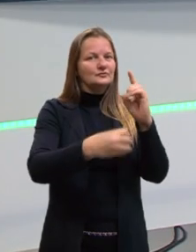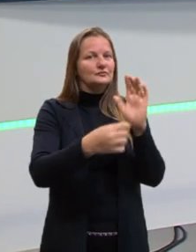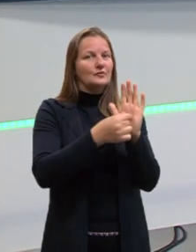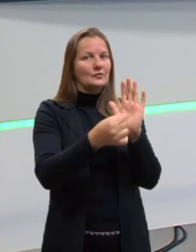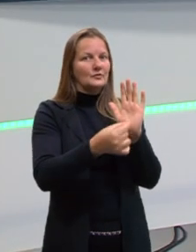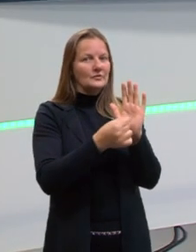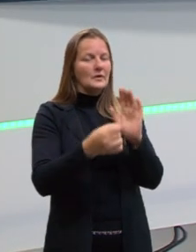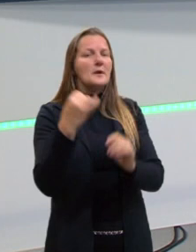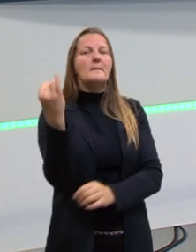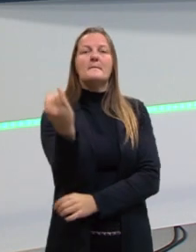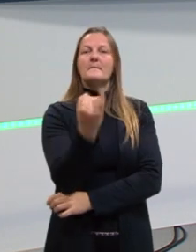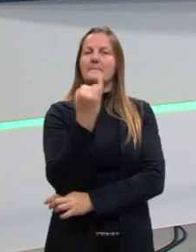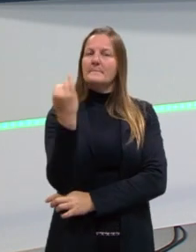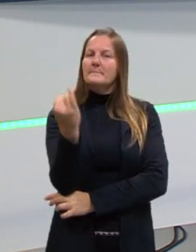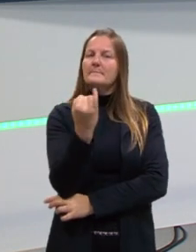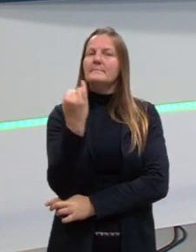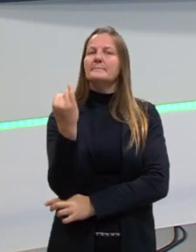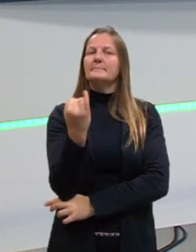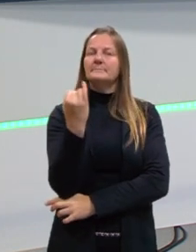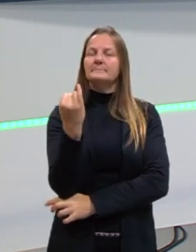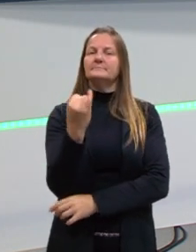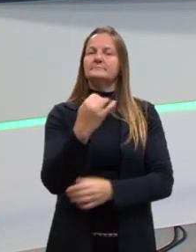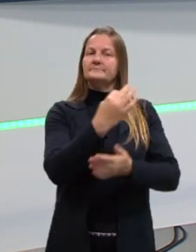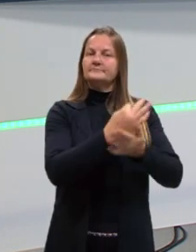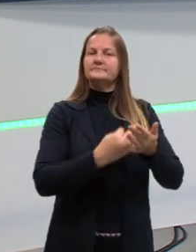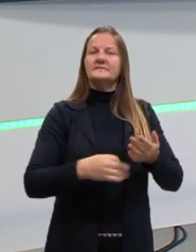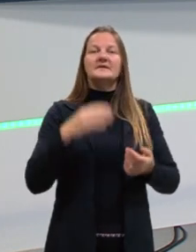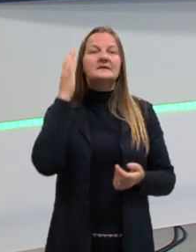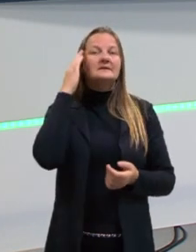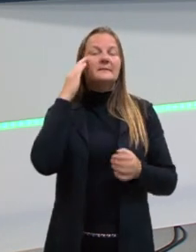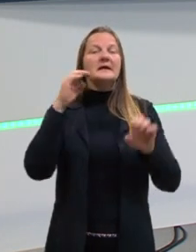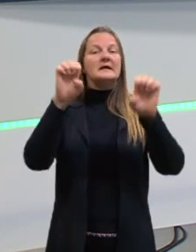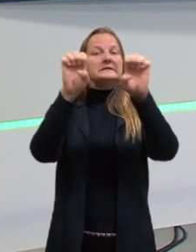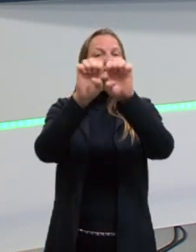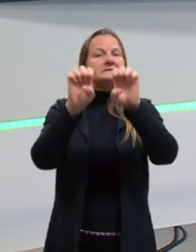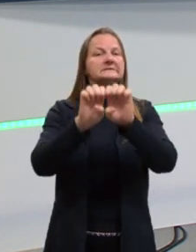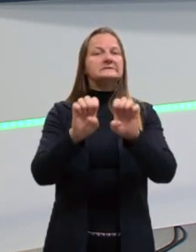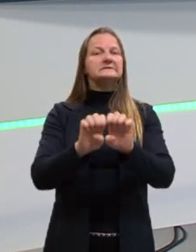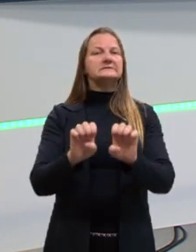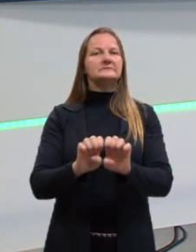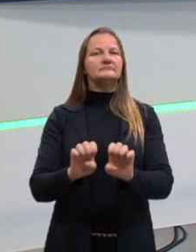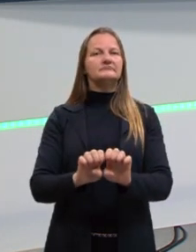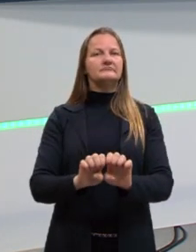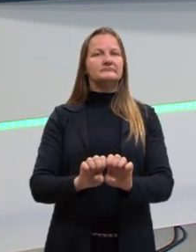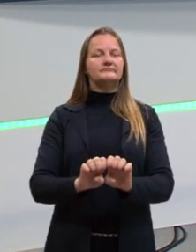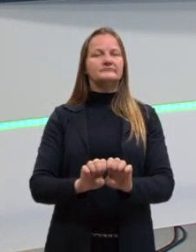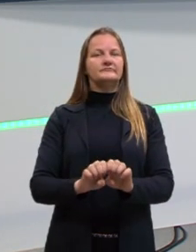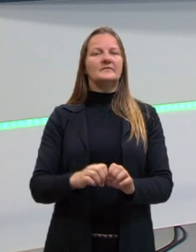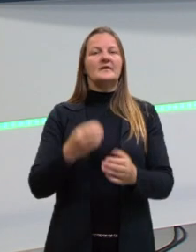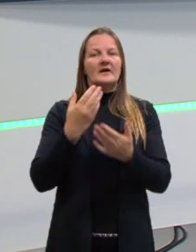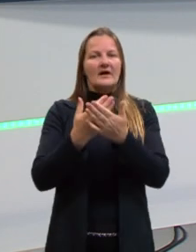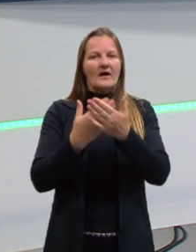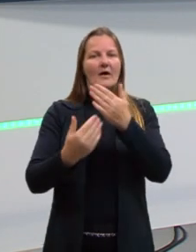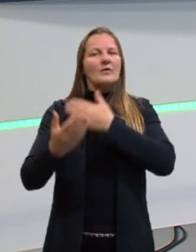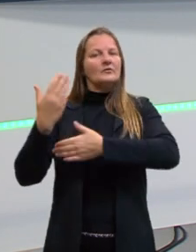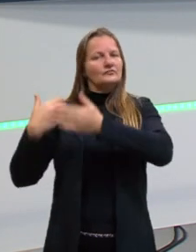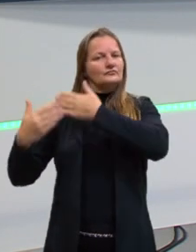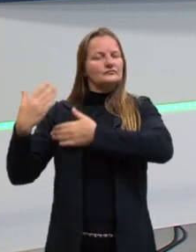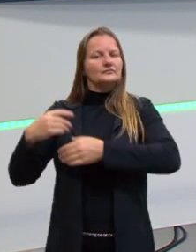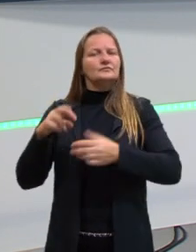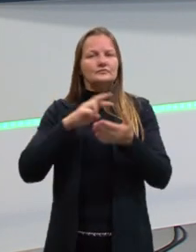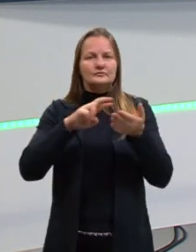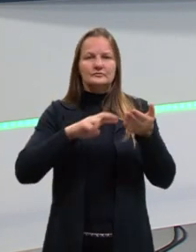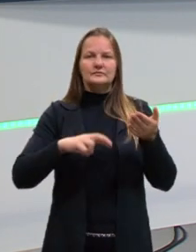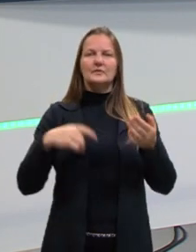tão importante e fundamental quanto saber da estrutura. Nas aulas anteriores de redação, nós